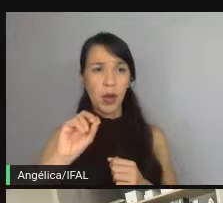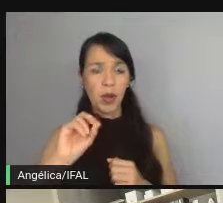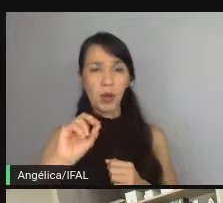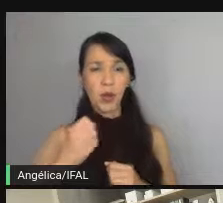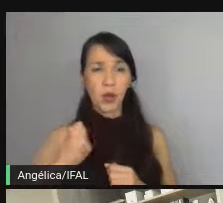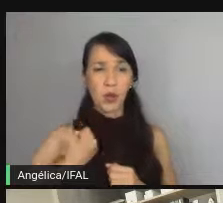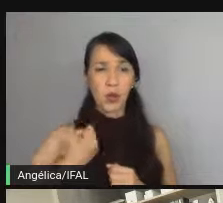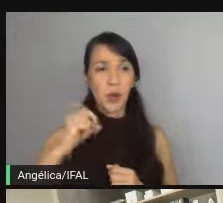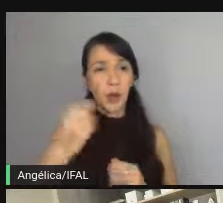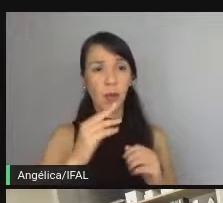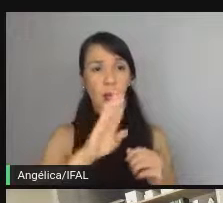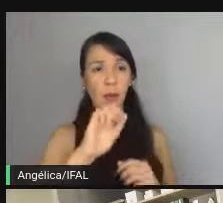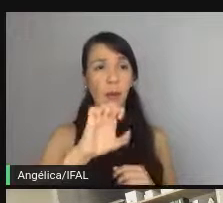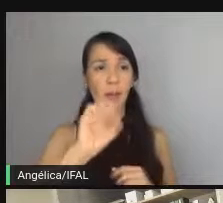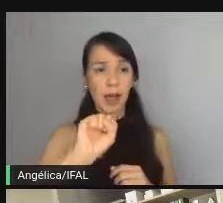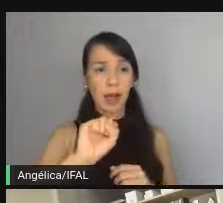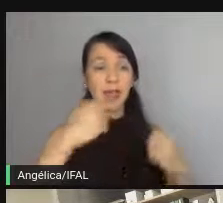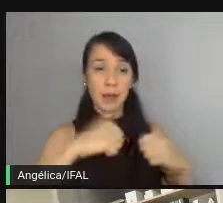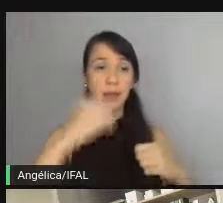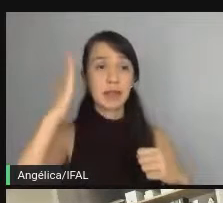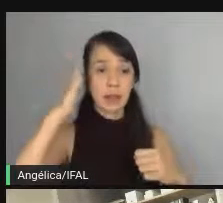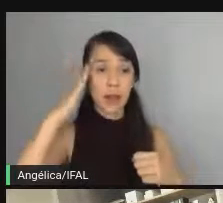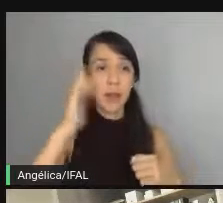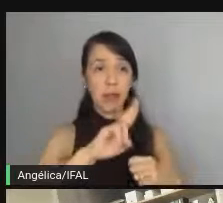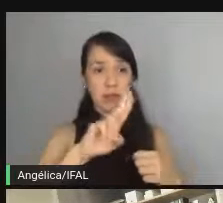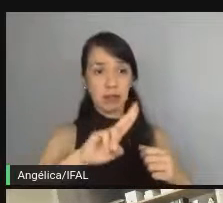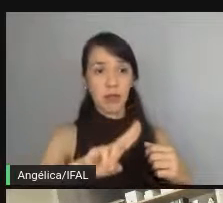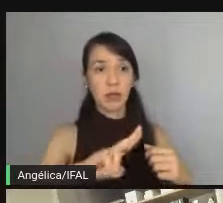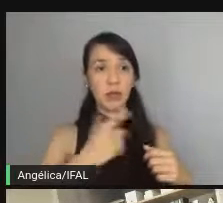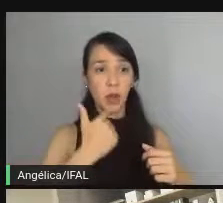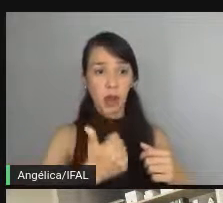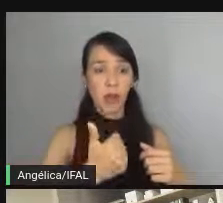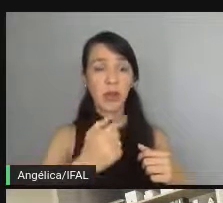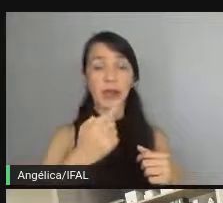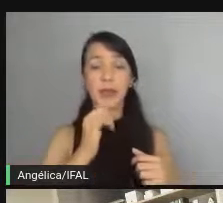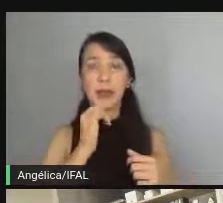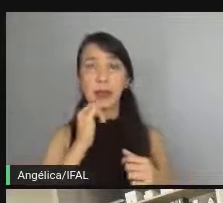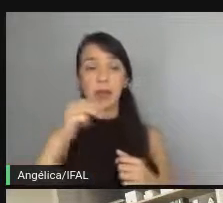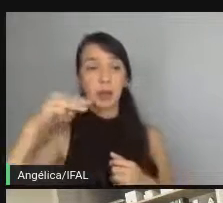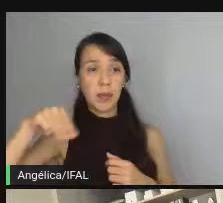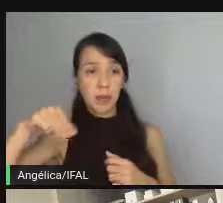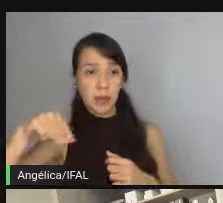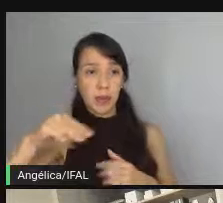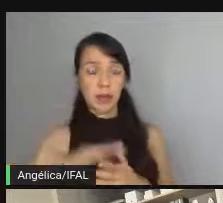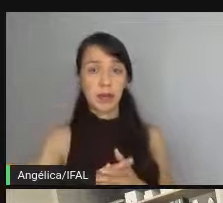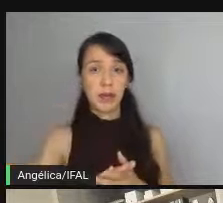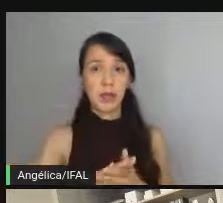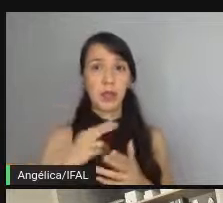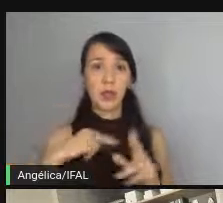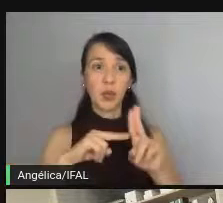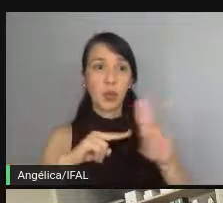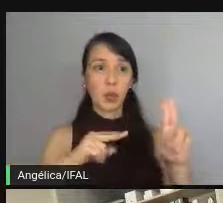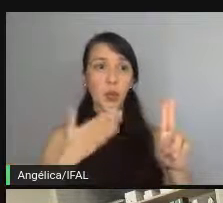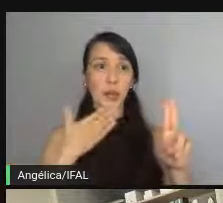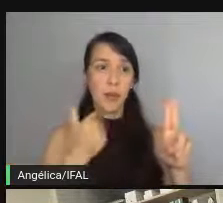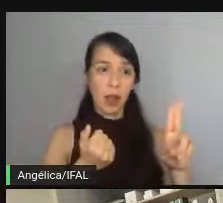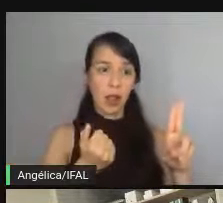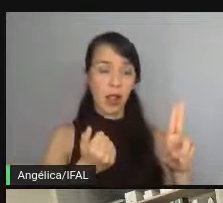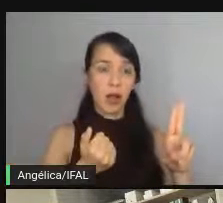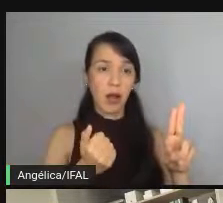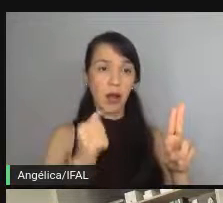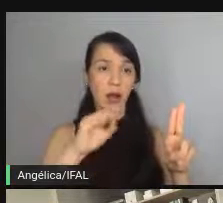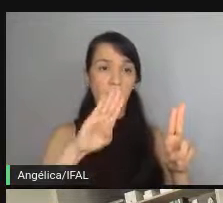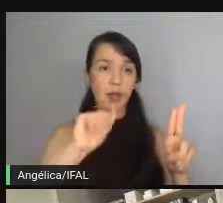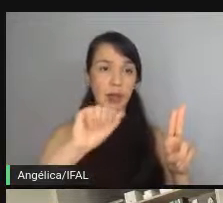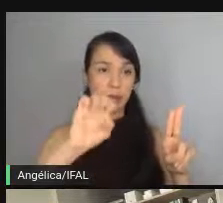É importante ter um domínio de linguagem aqui. se matematicamente o nome é melhor ser chamado de